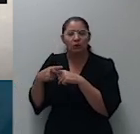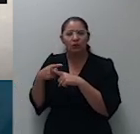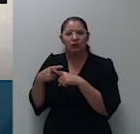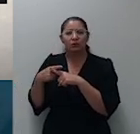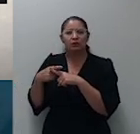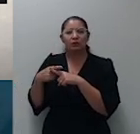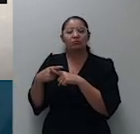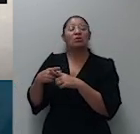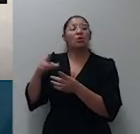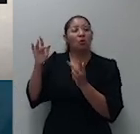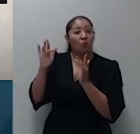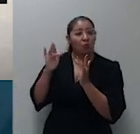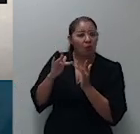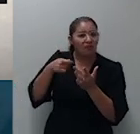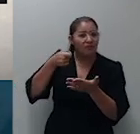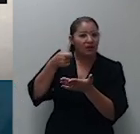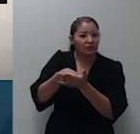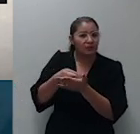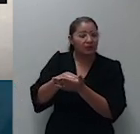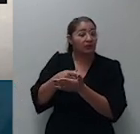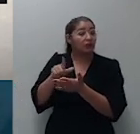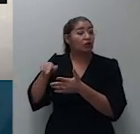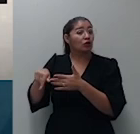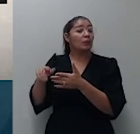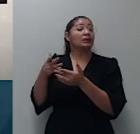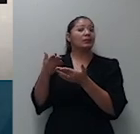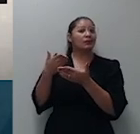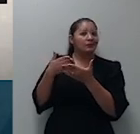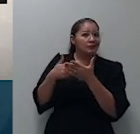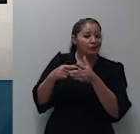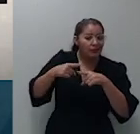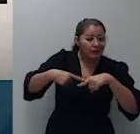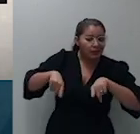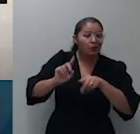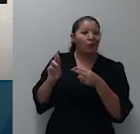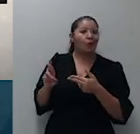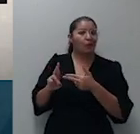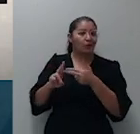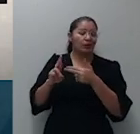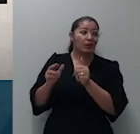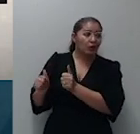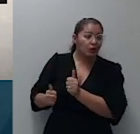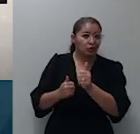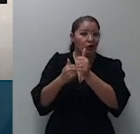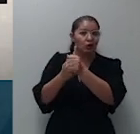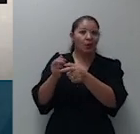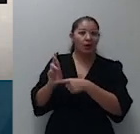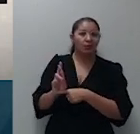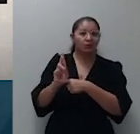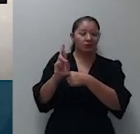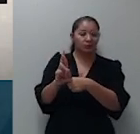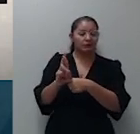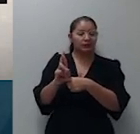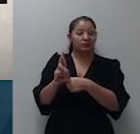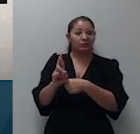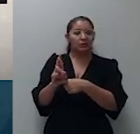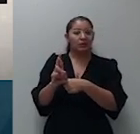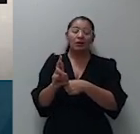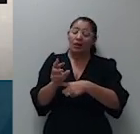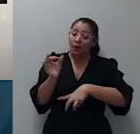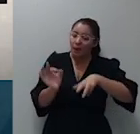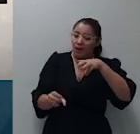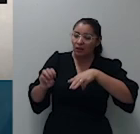verão dos acordos recorridos que é desafiado deste recurso então eu acompanho o eminente relator ministro Marco Moitos para dar parcial provimento